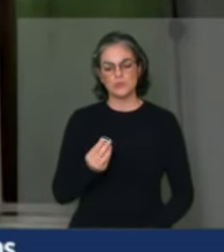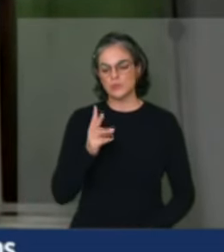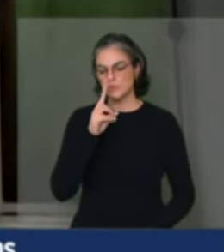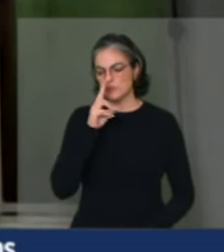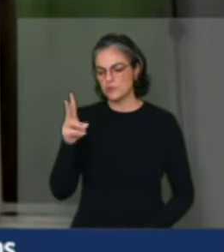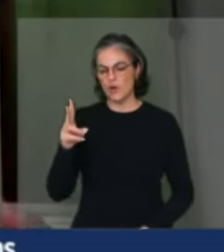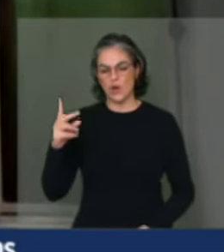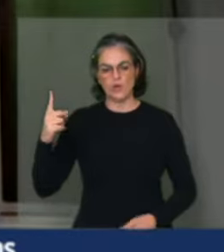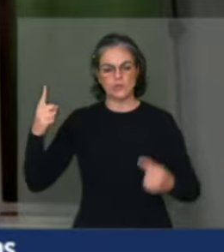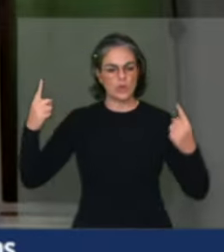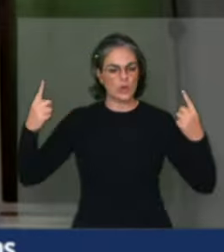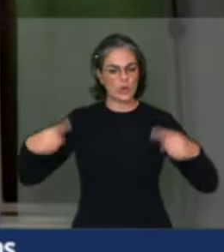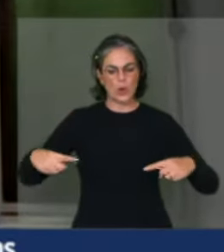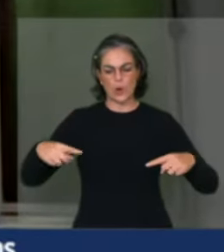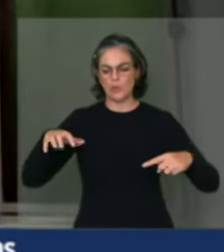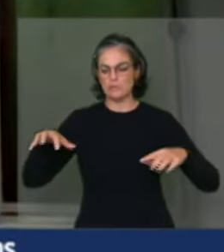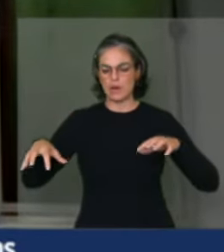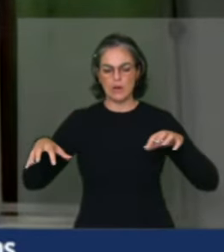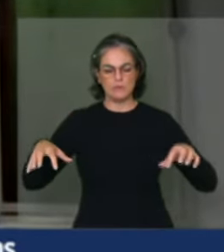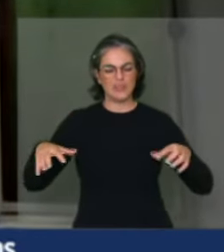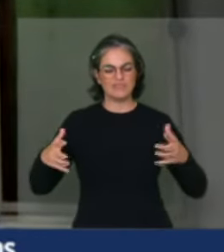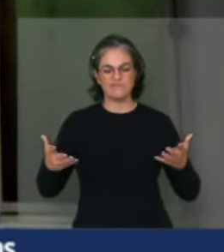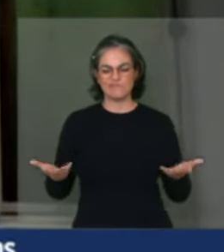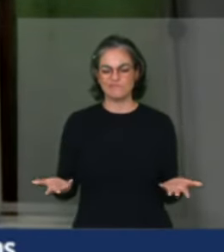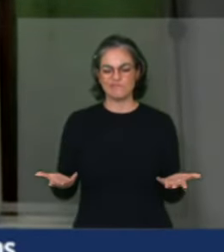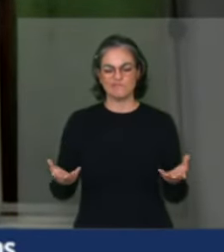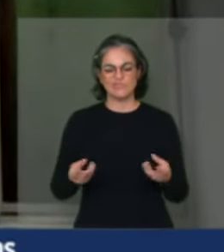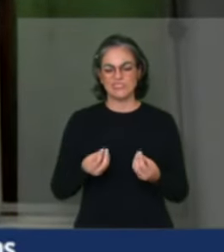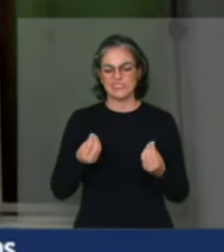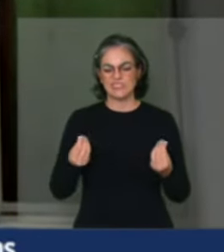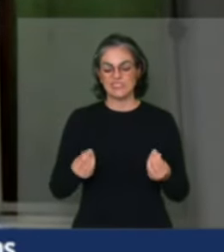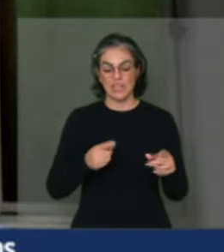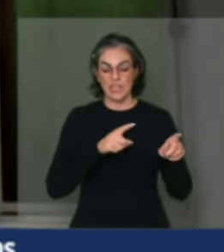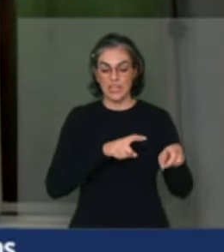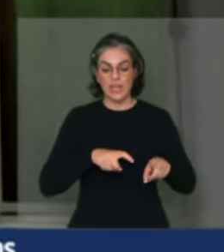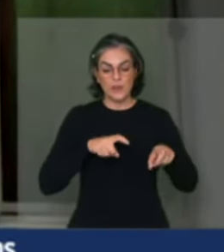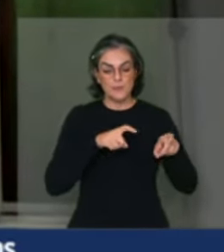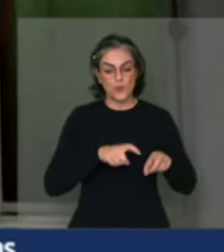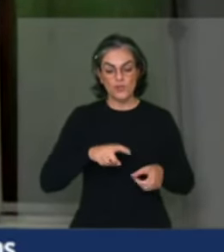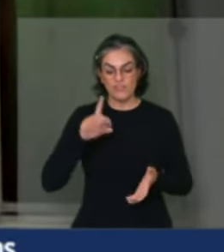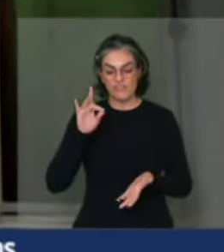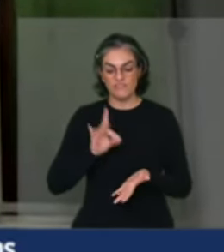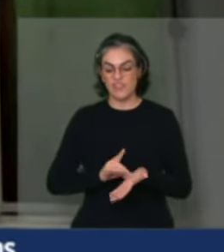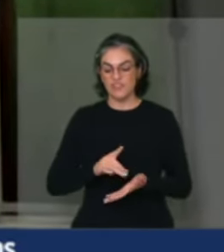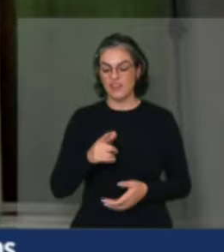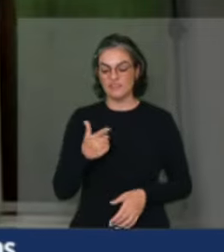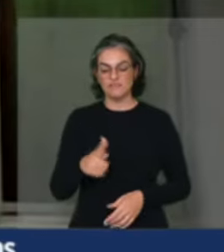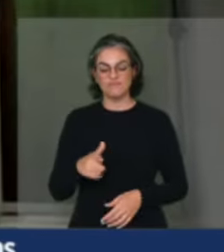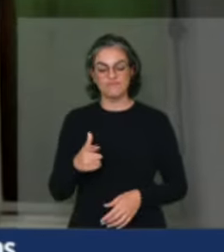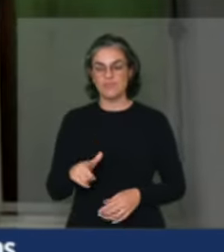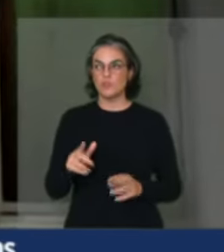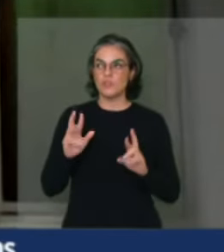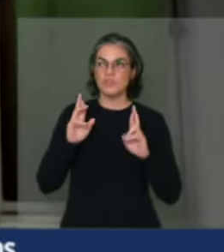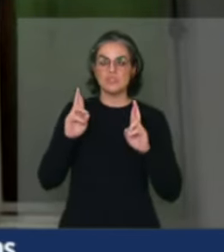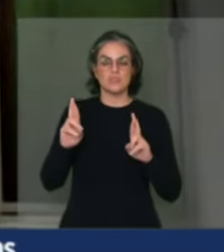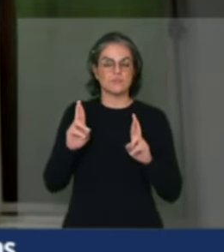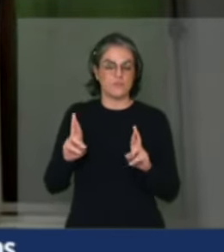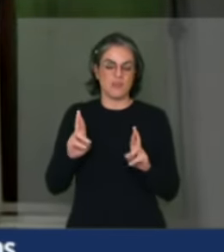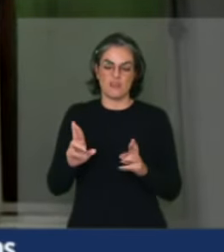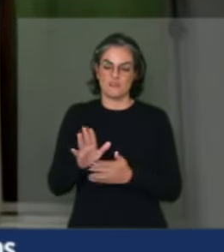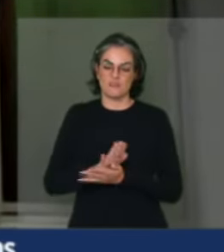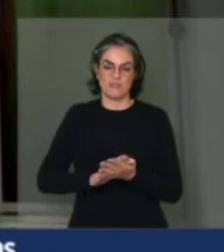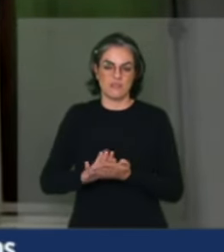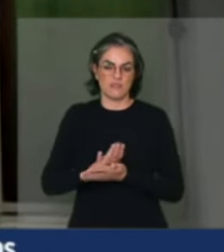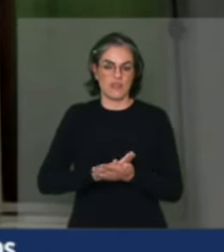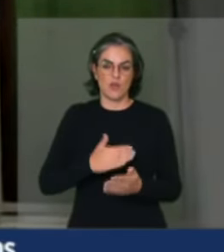classes. Os camponeses, de um lado, de fato, não têm nenhuma expectativa com o governo Bolsonaro no